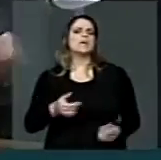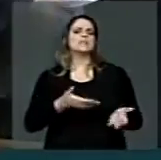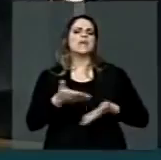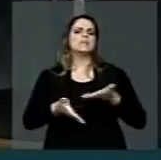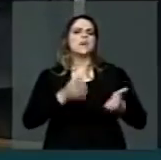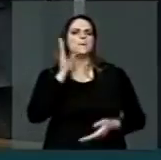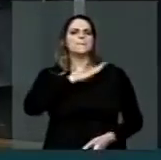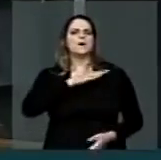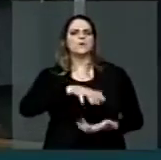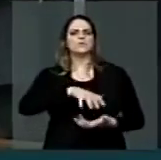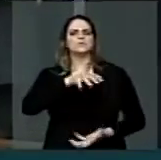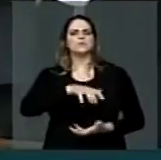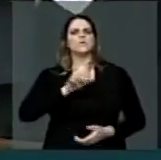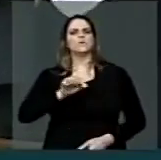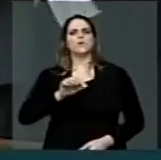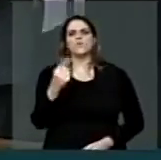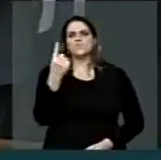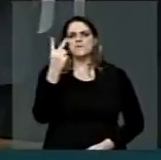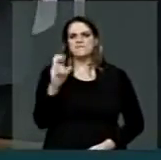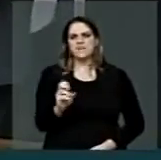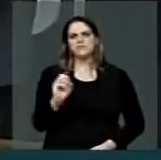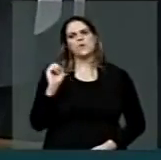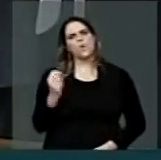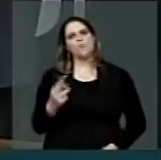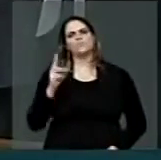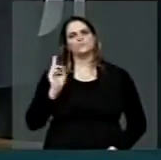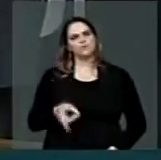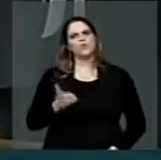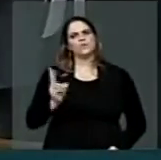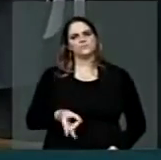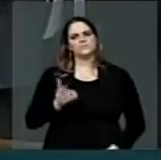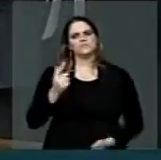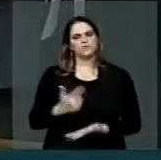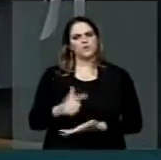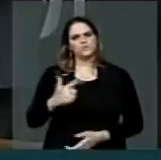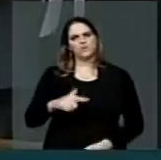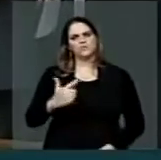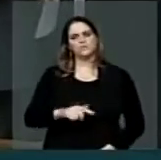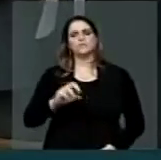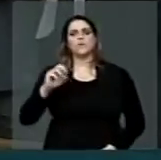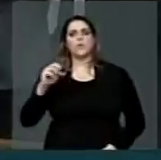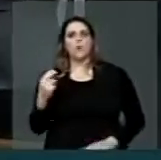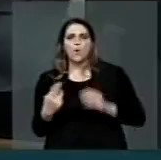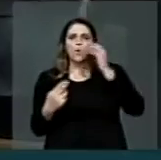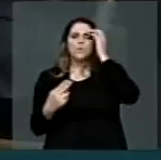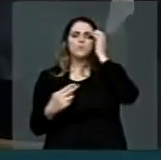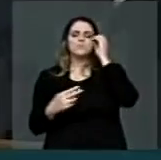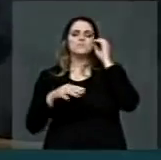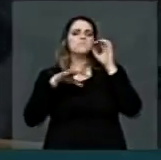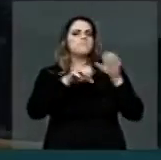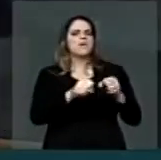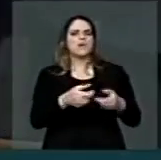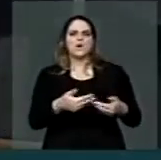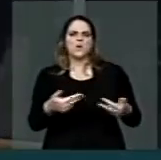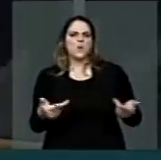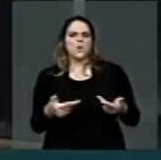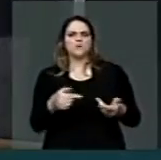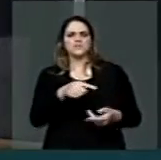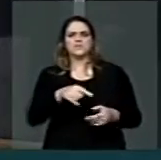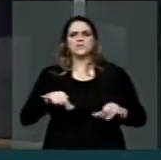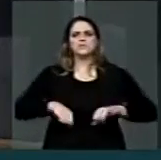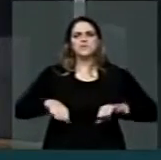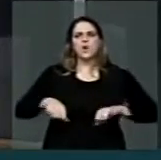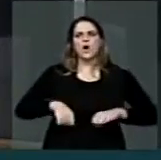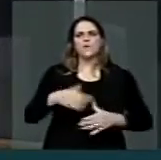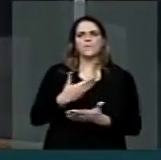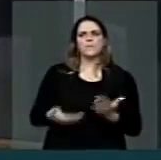único ou repetido, ou ainda como ausência de ação apropriada que cause dano, sofrimento ou angústia,